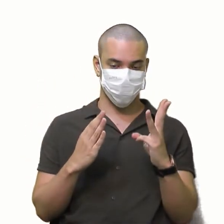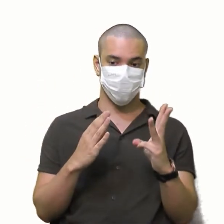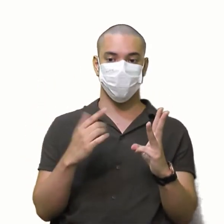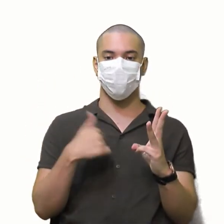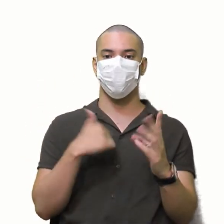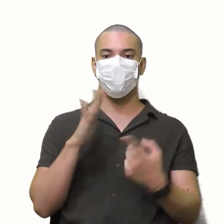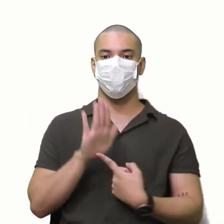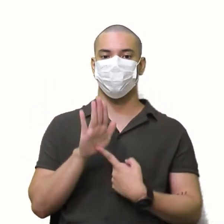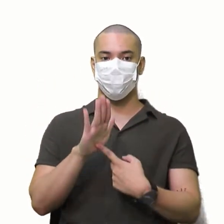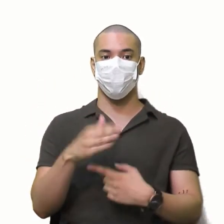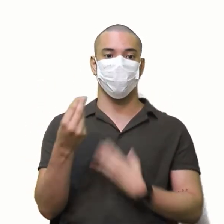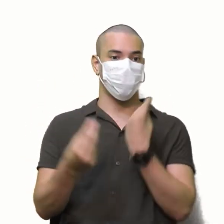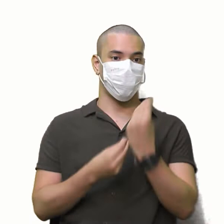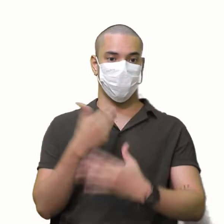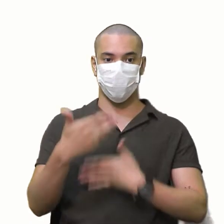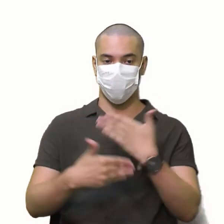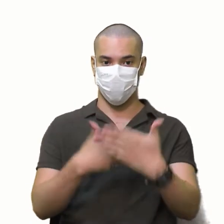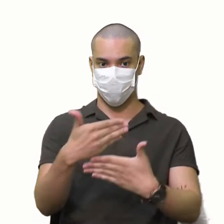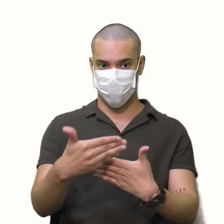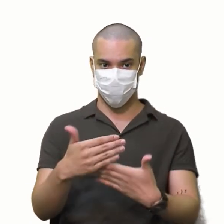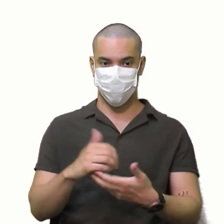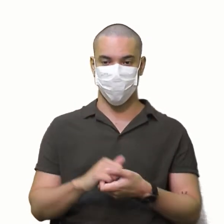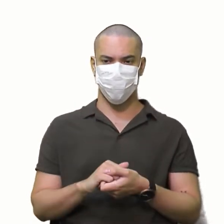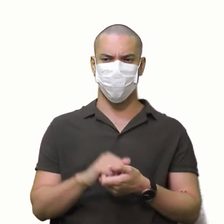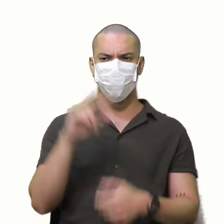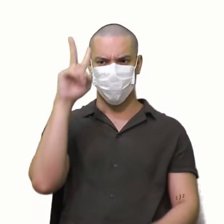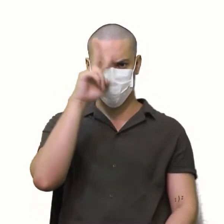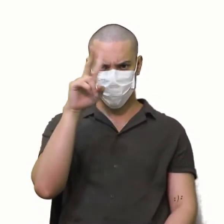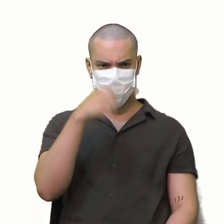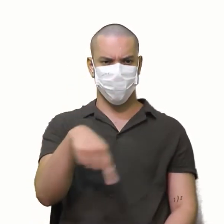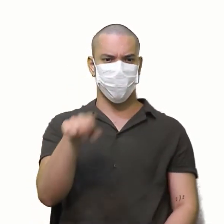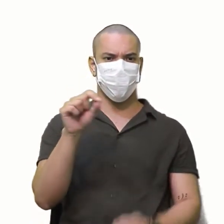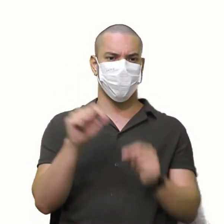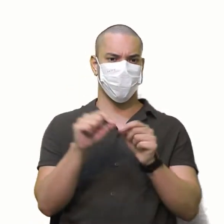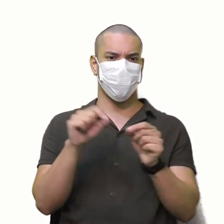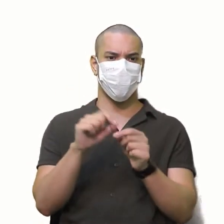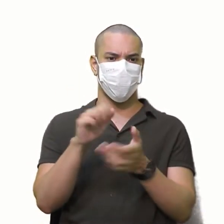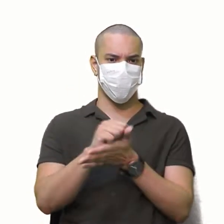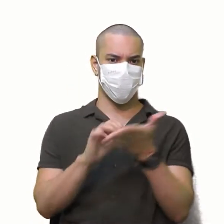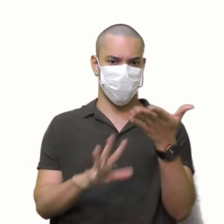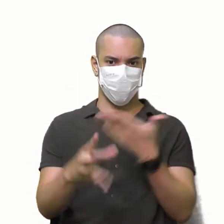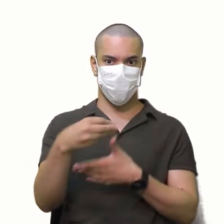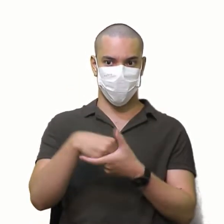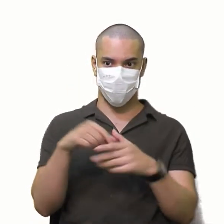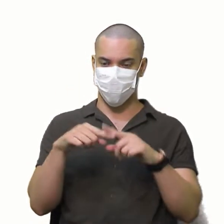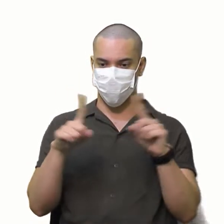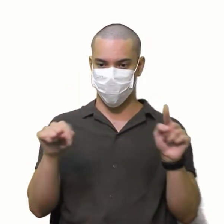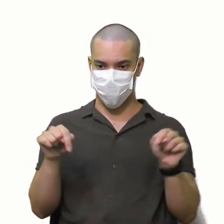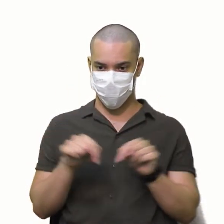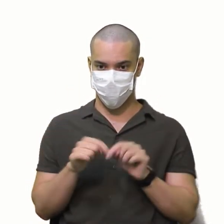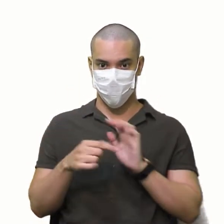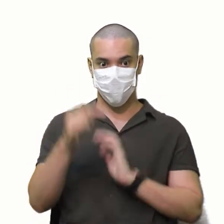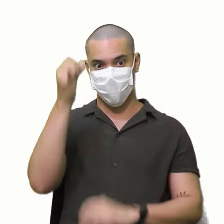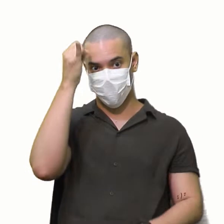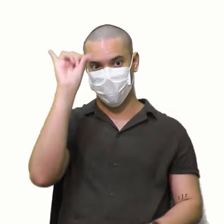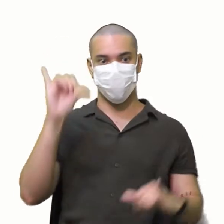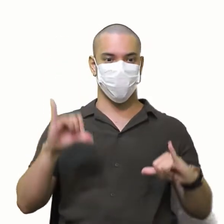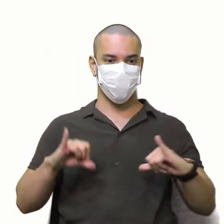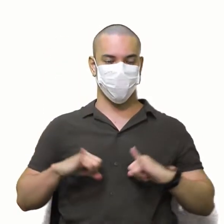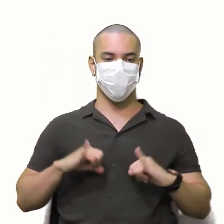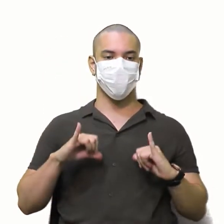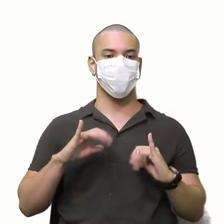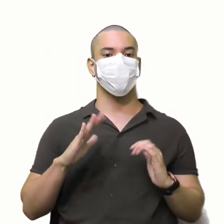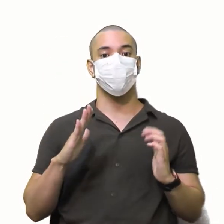mostrou Um passo a passo Vamos relembrar? Para você fazer atividade de sala Sem sofrer? Vamos lá Ao lado direito